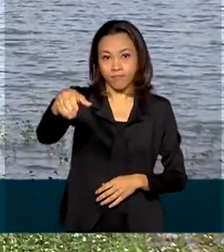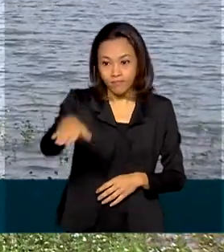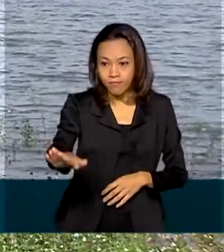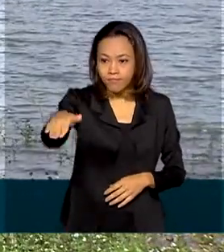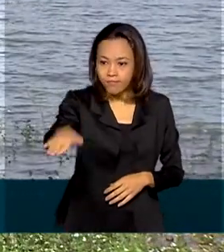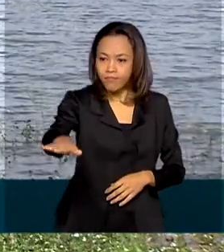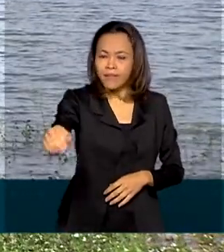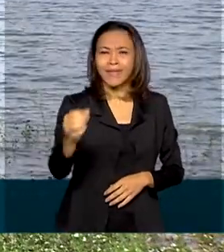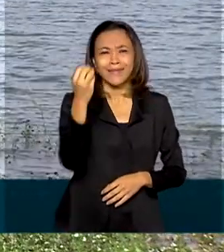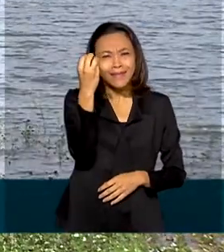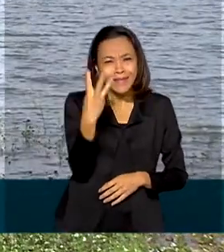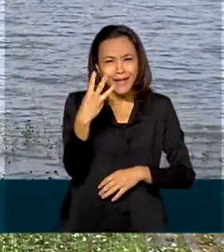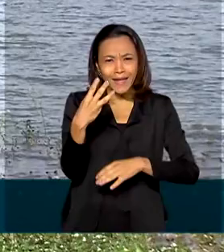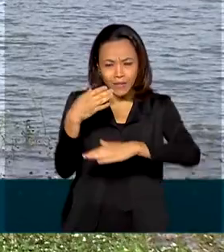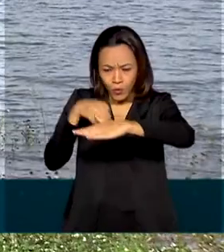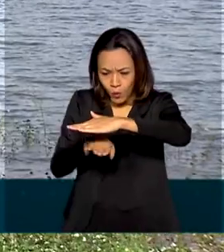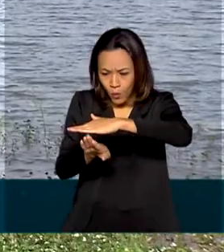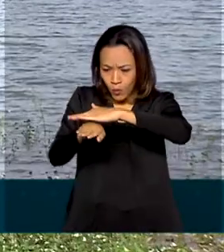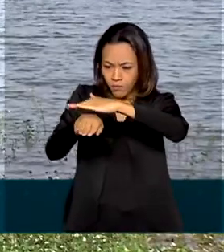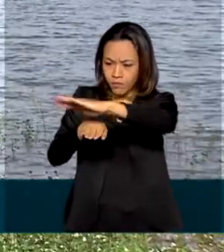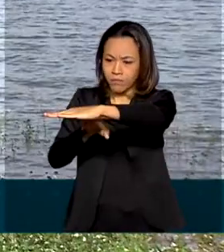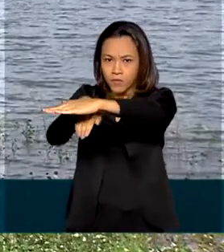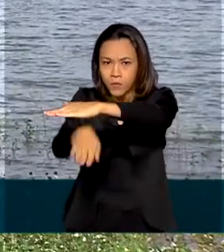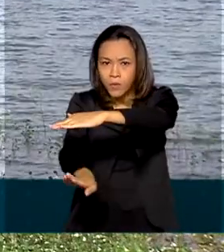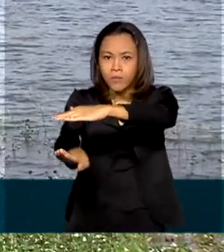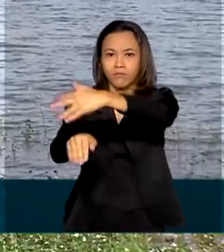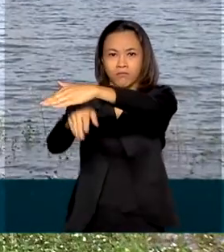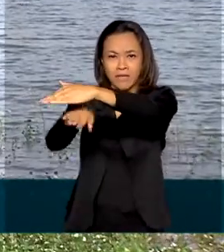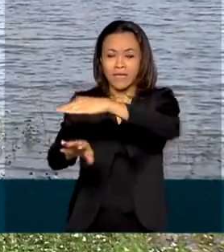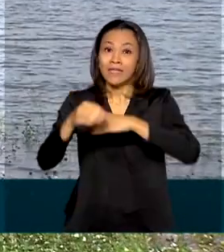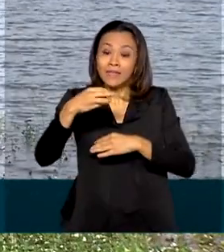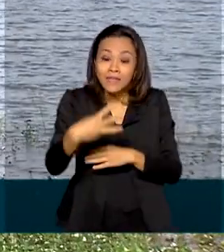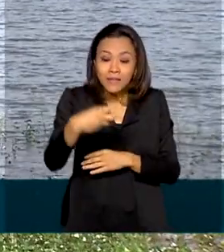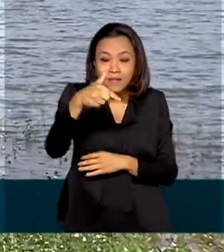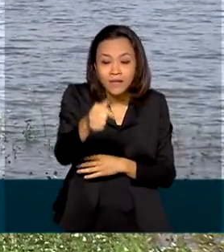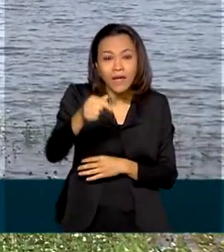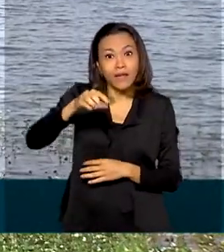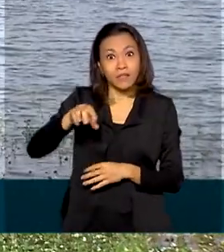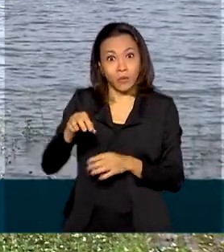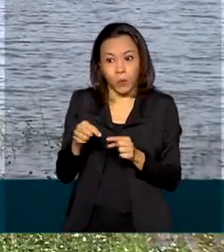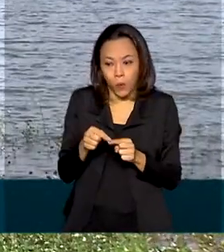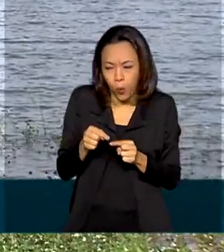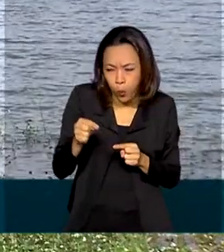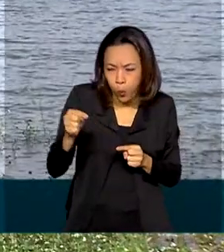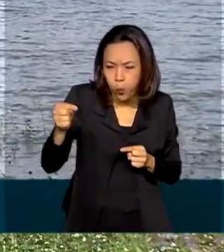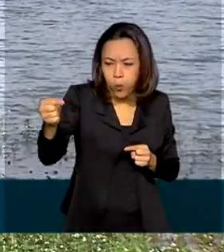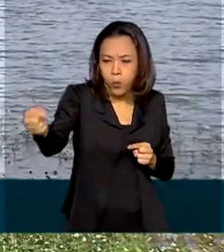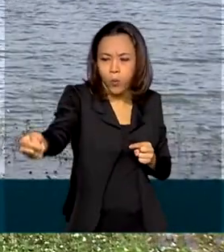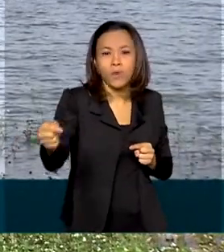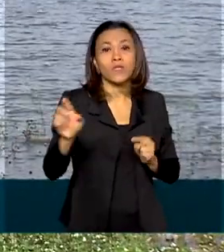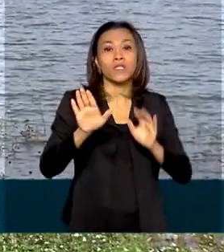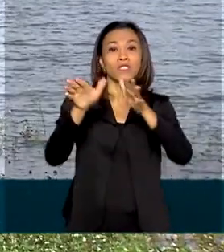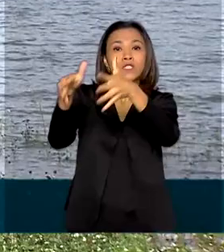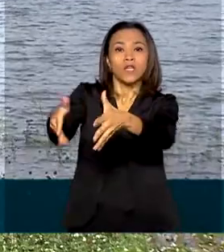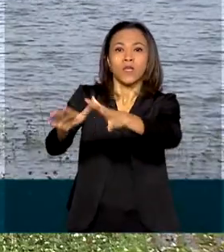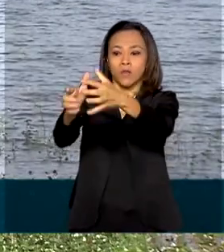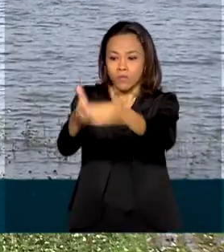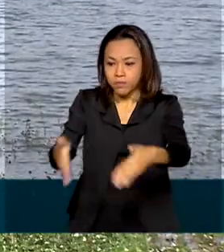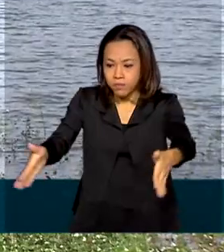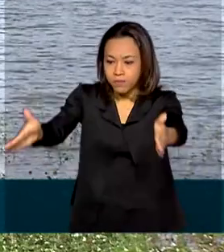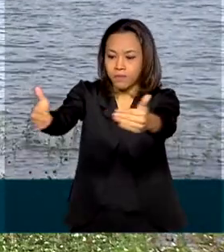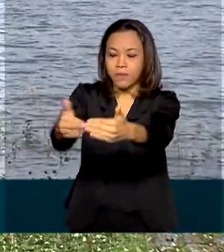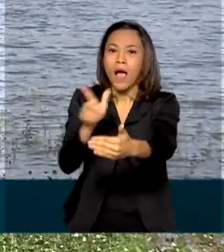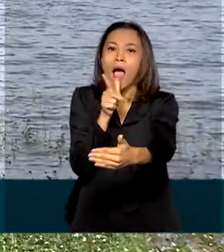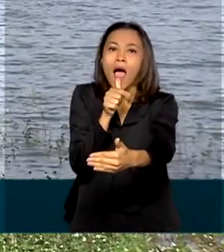3 túneis, que somam mais de 37 quilômetros de extensão, até chegar ao reservatório de Negros, que tem capacidade de armazenar quase 15